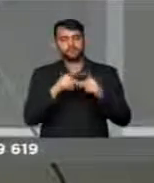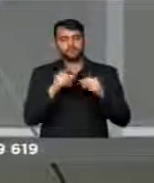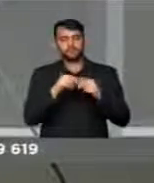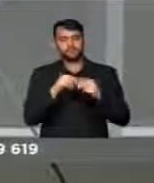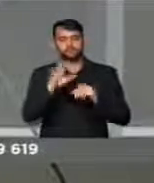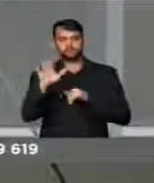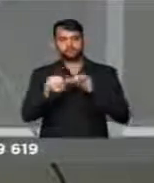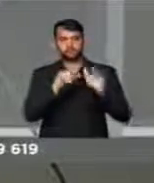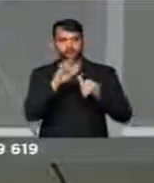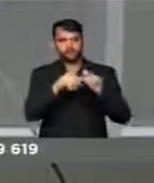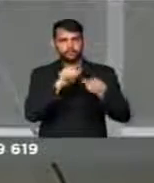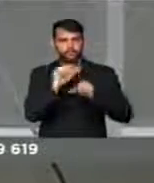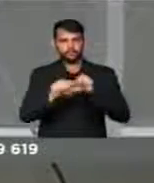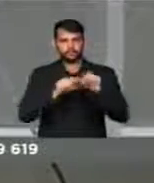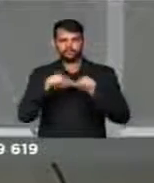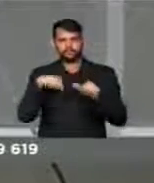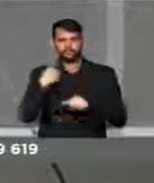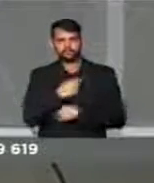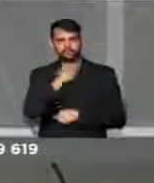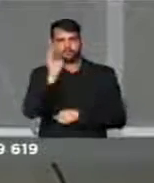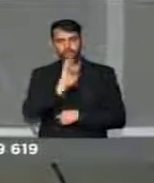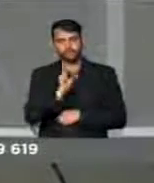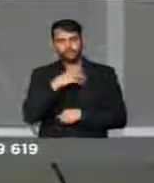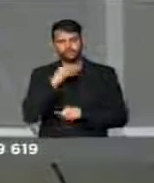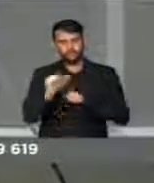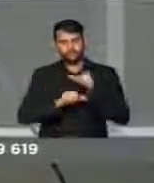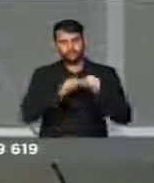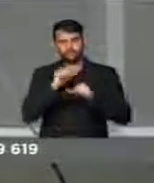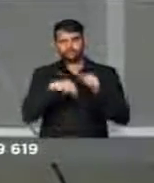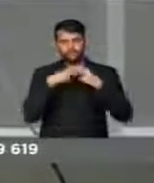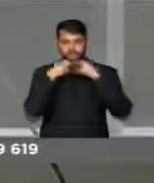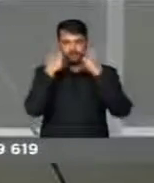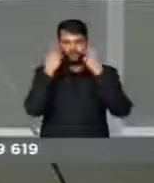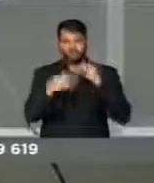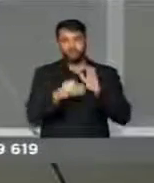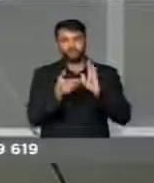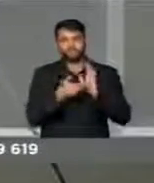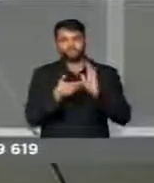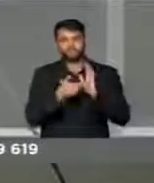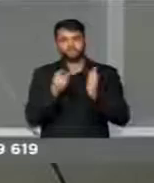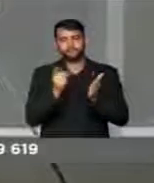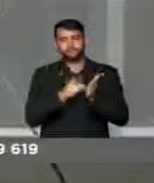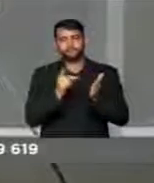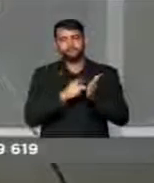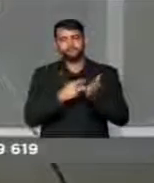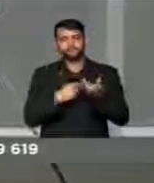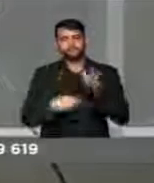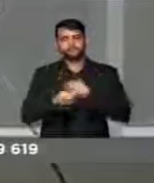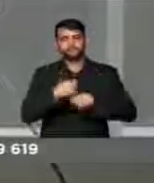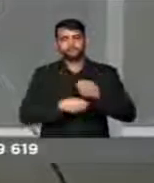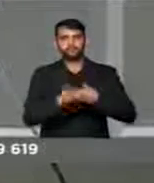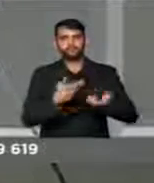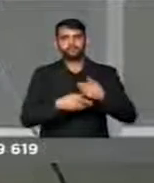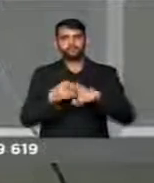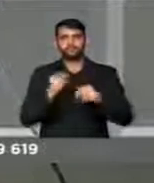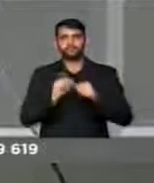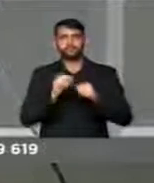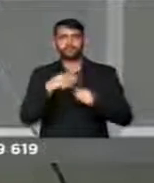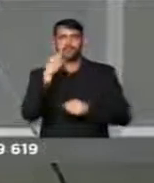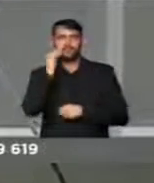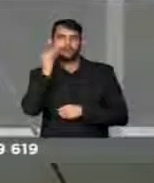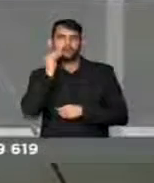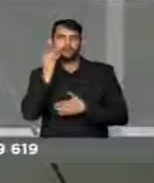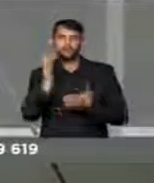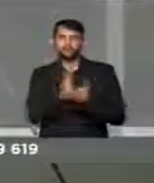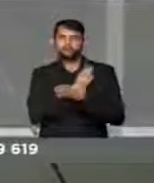para barganhar, para transformar o nosso país, para transformar, envergonhando essa casa, um verdadeiro balcão de negócios, tentando,